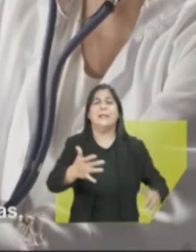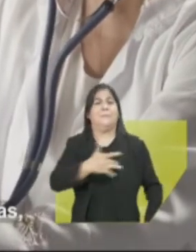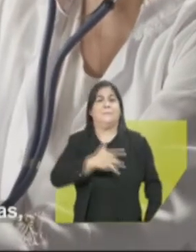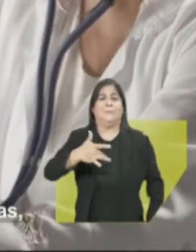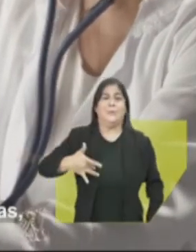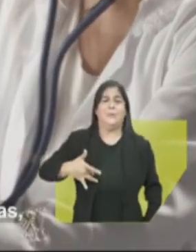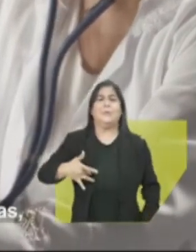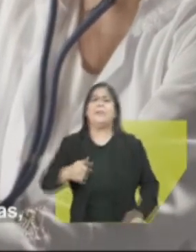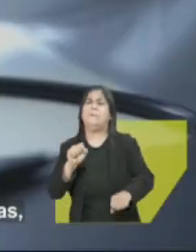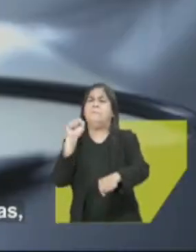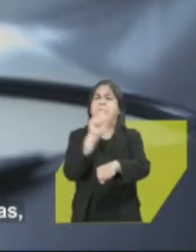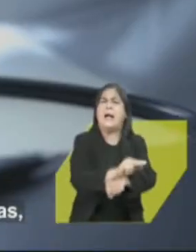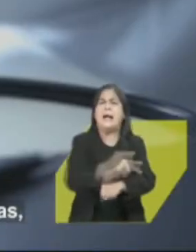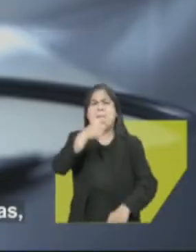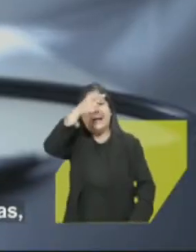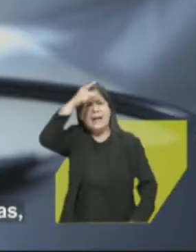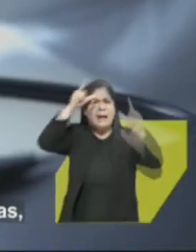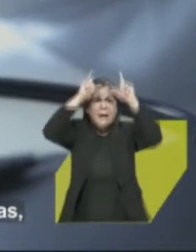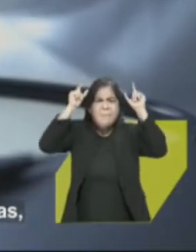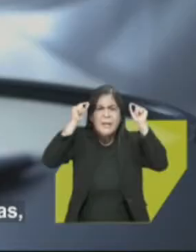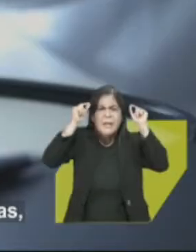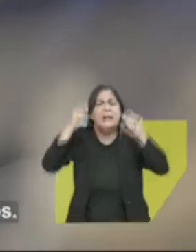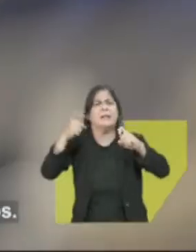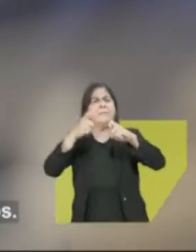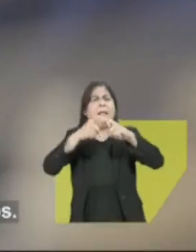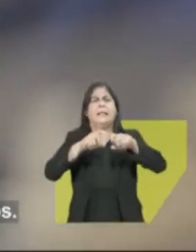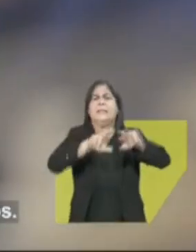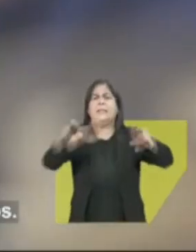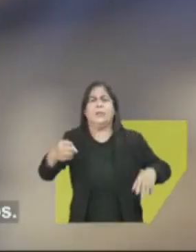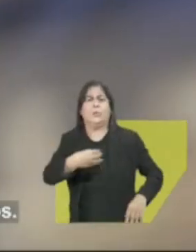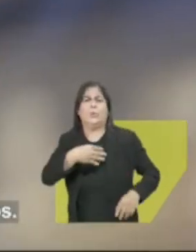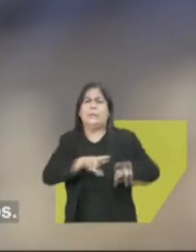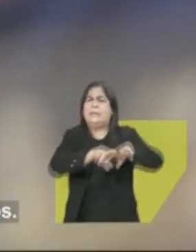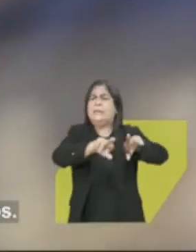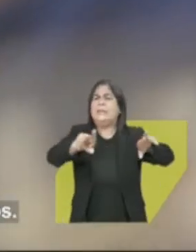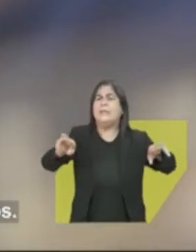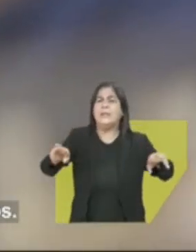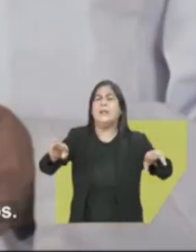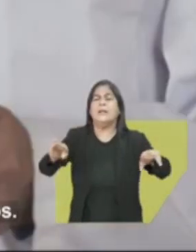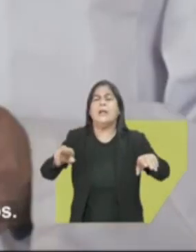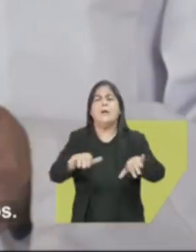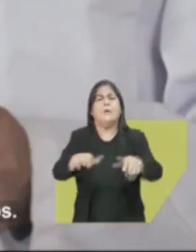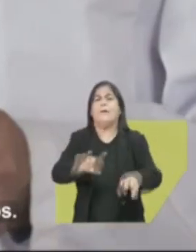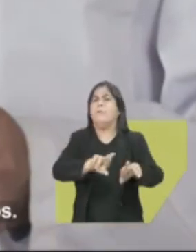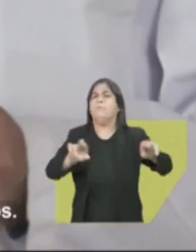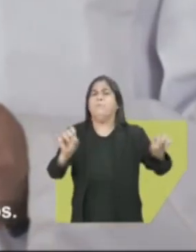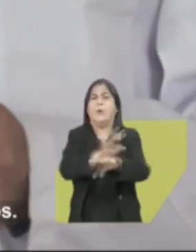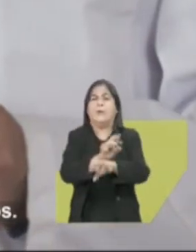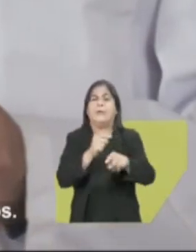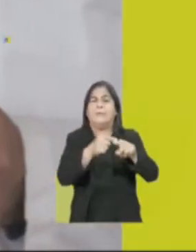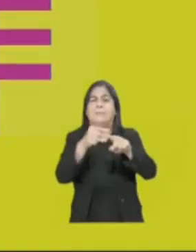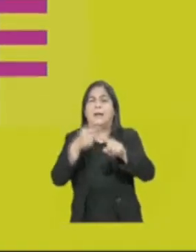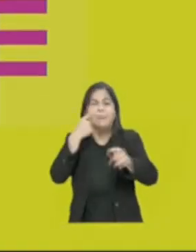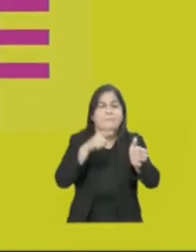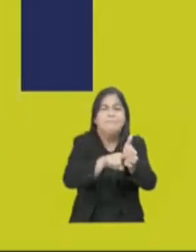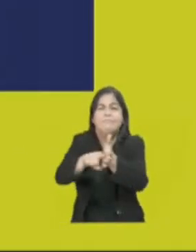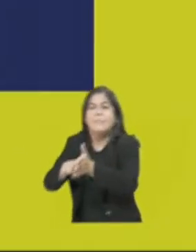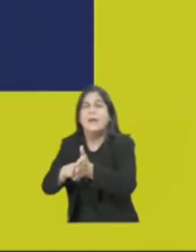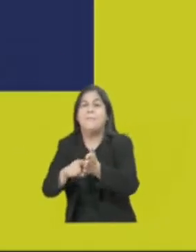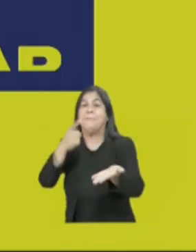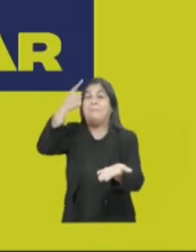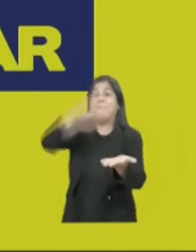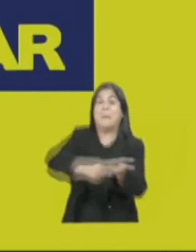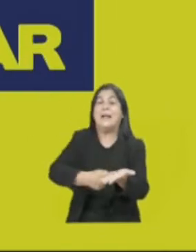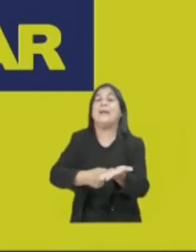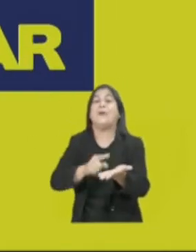enfermeiros e informatizar o agendamento de consultas, exames e acompanhamento dos pacientes dos bairros. As marcações